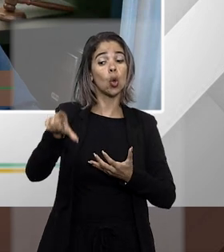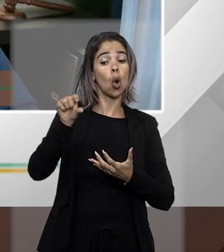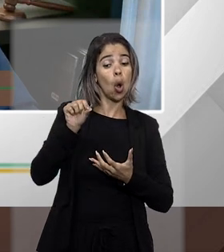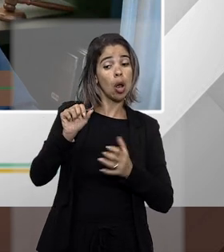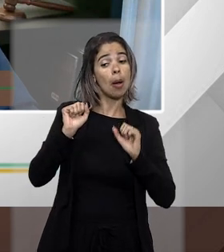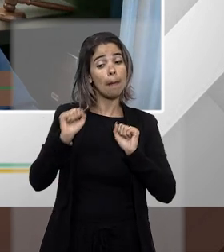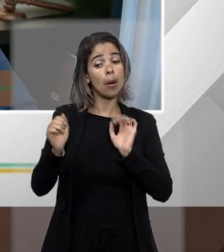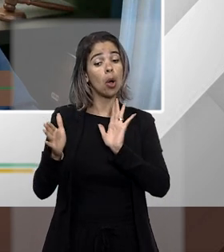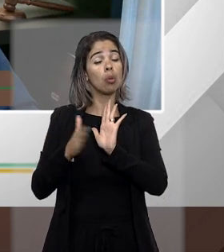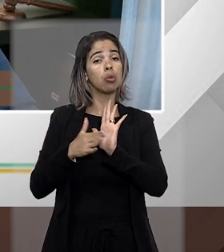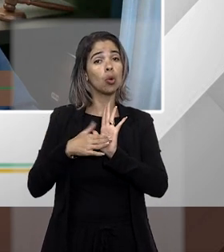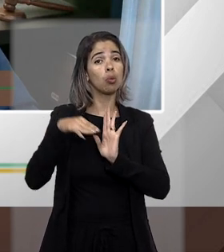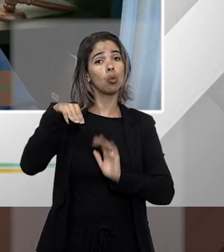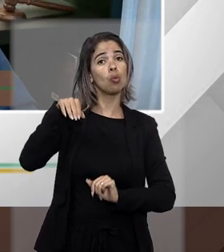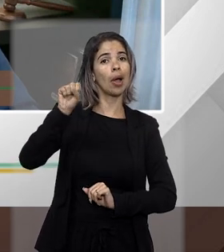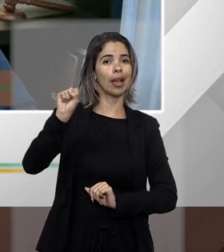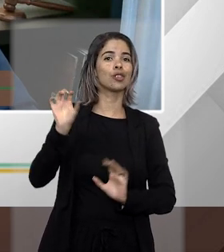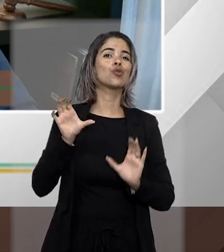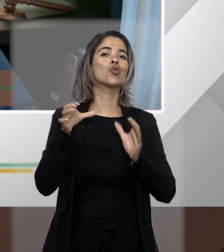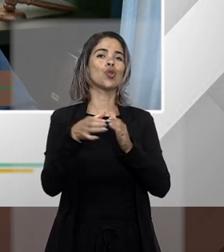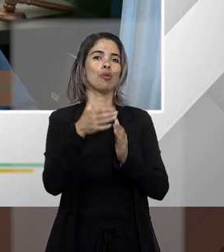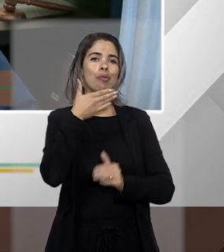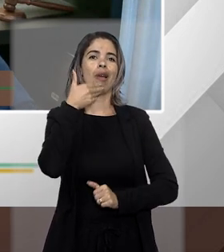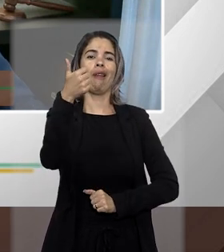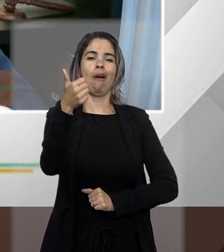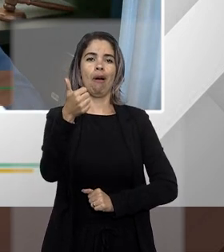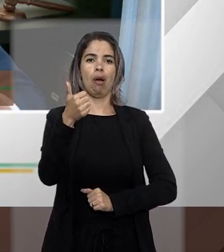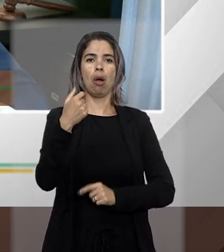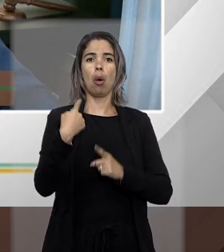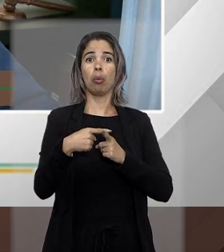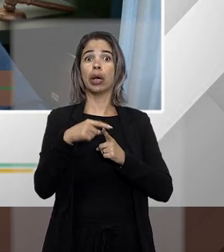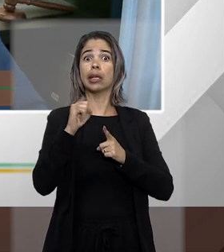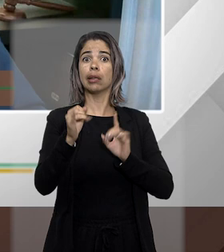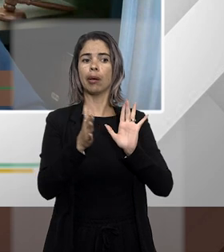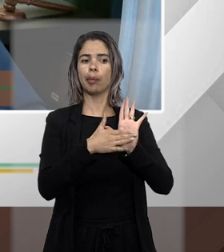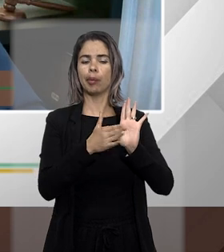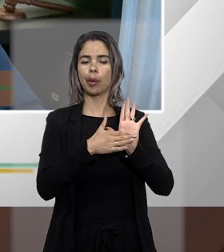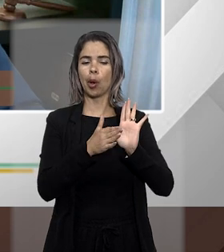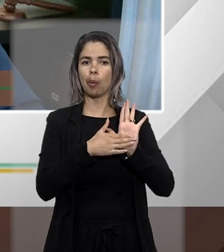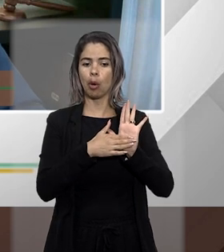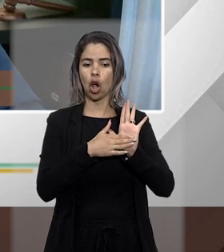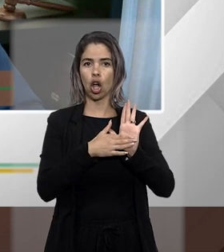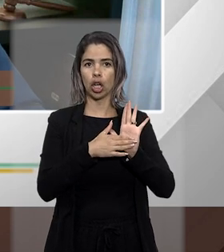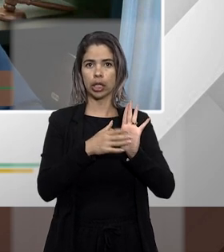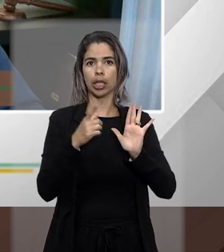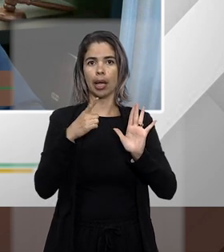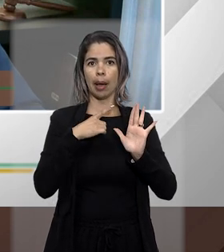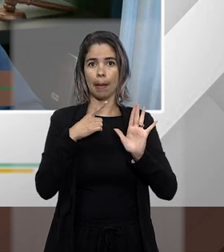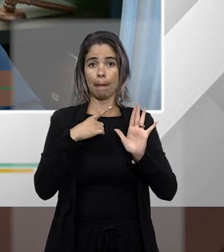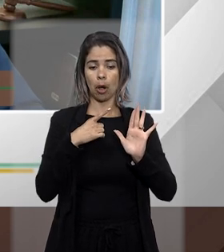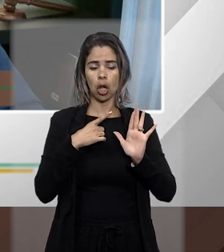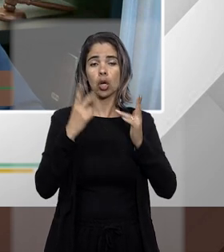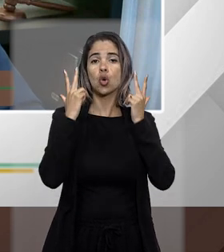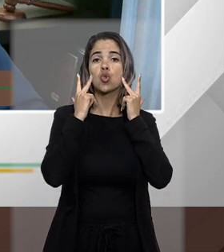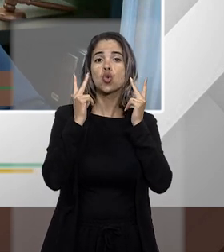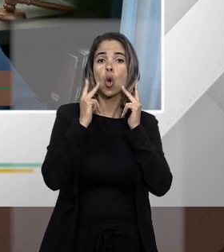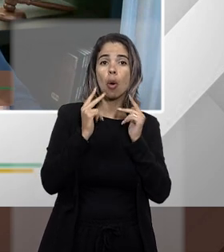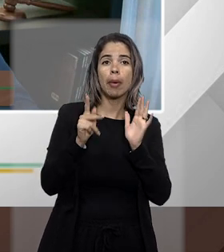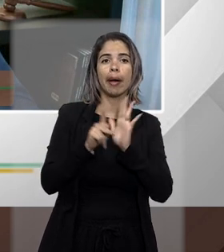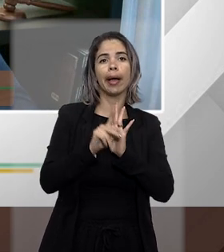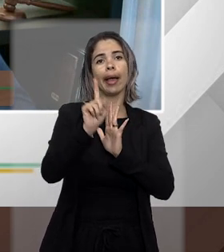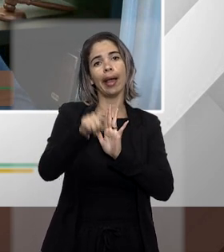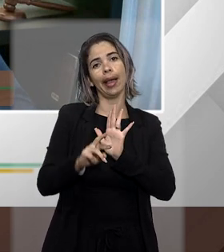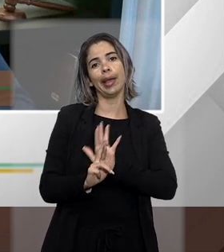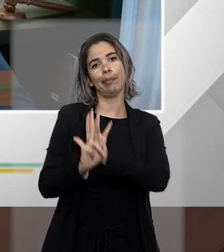porque se elas proporem uma ação coletiva no procedimento comum vai ser representação elas precisam de autorização